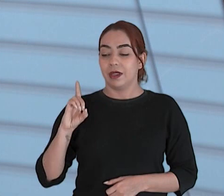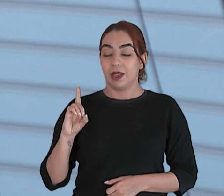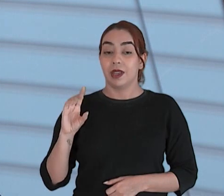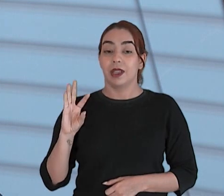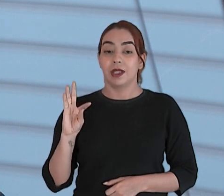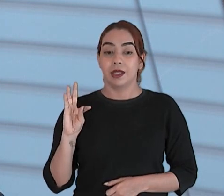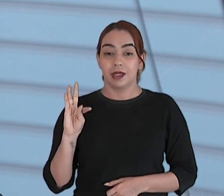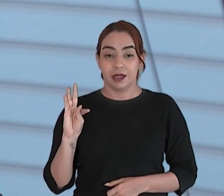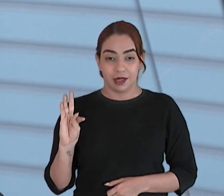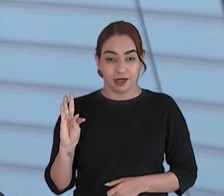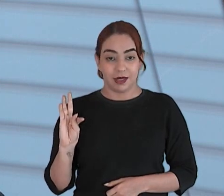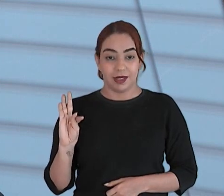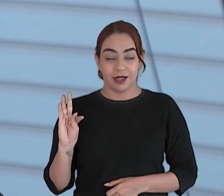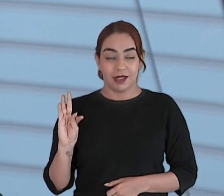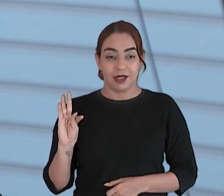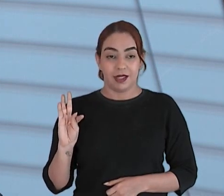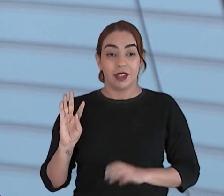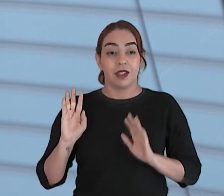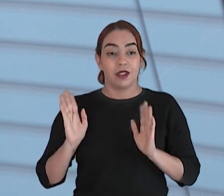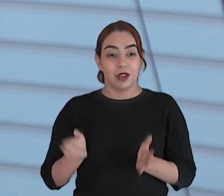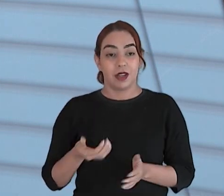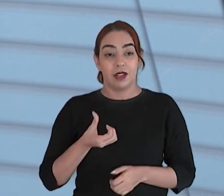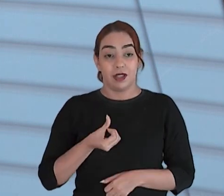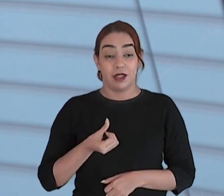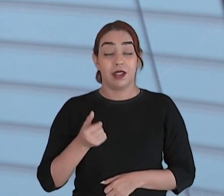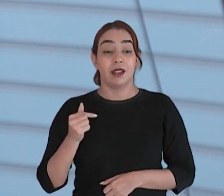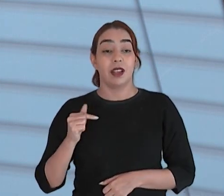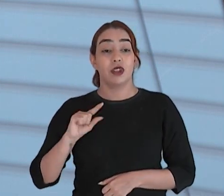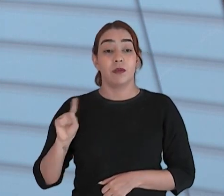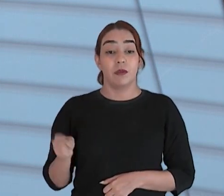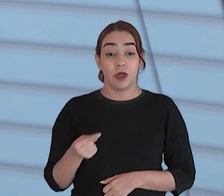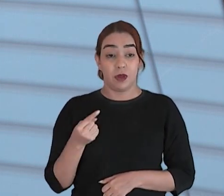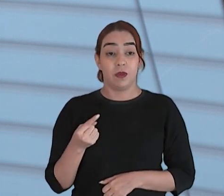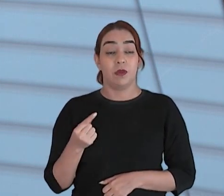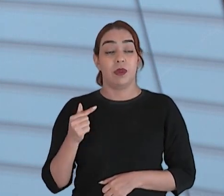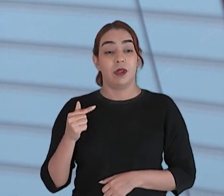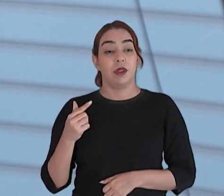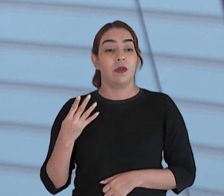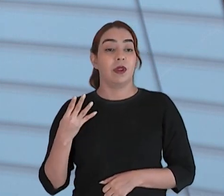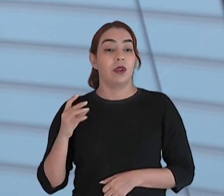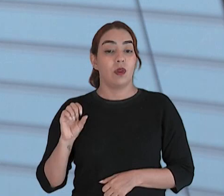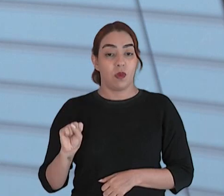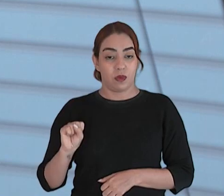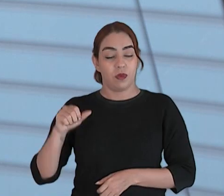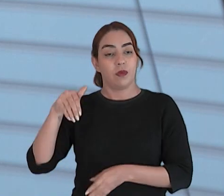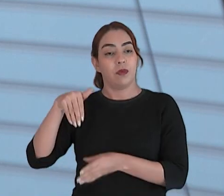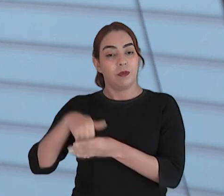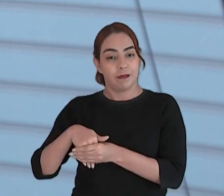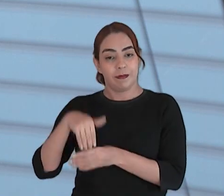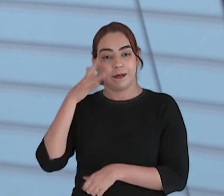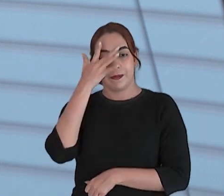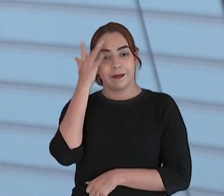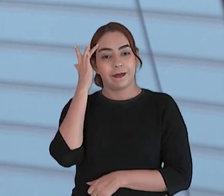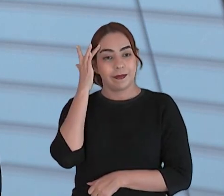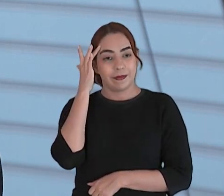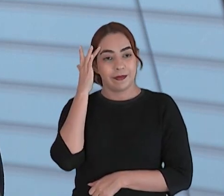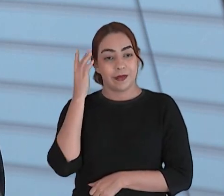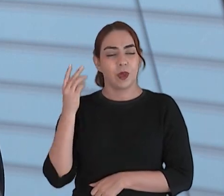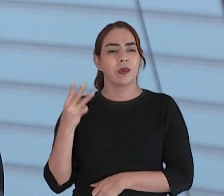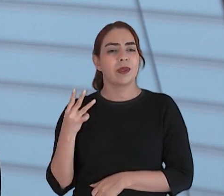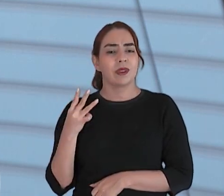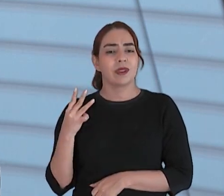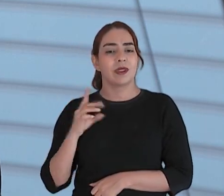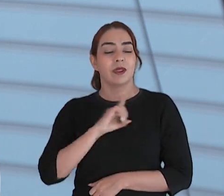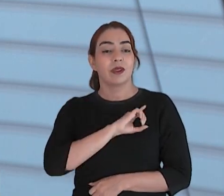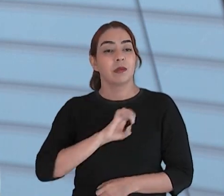eleito com 67.148 votos, sendo o terceiro deputado mais votado de Fortaleza,